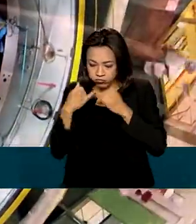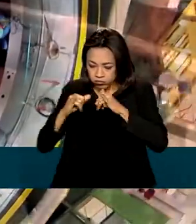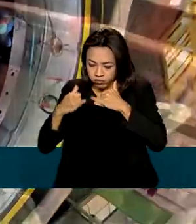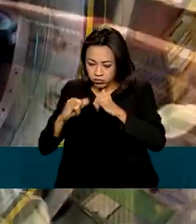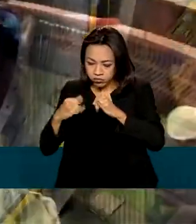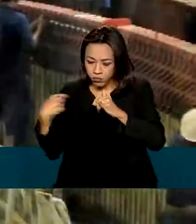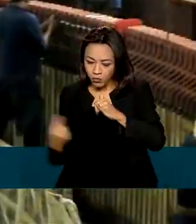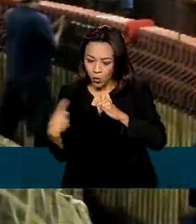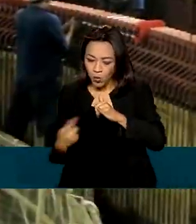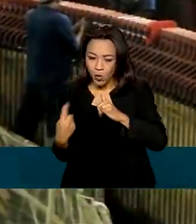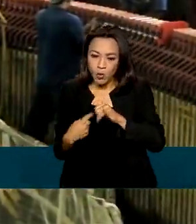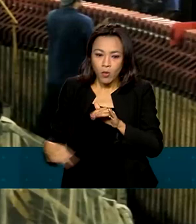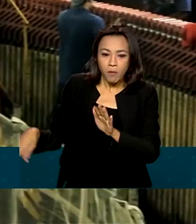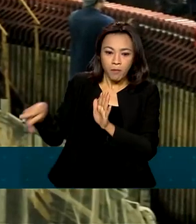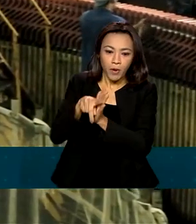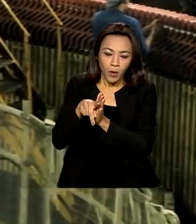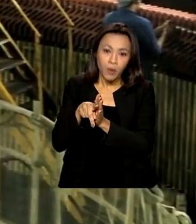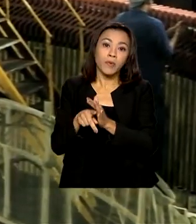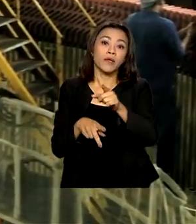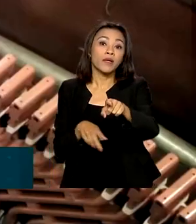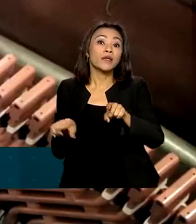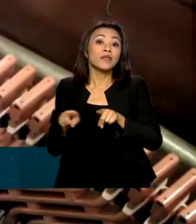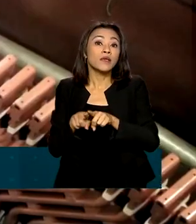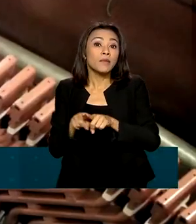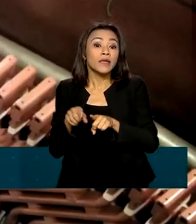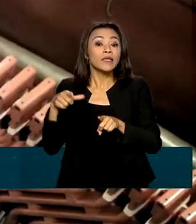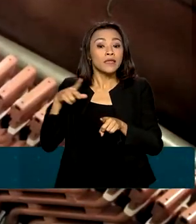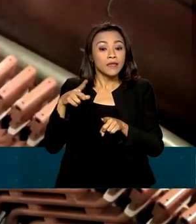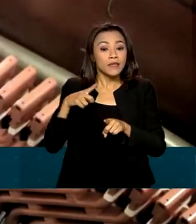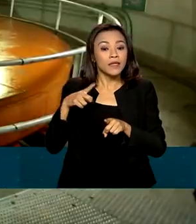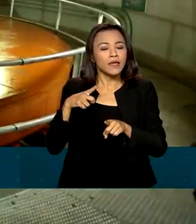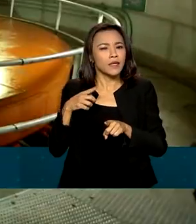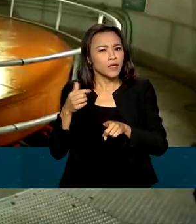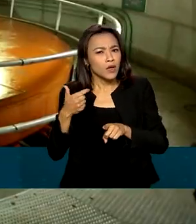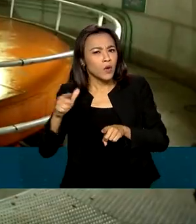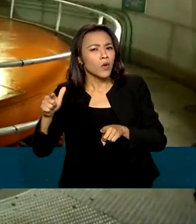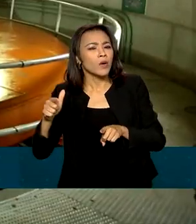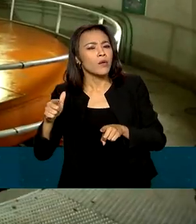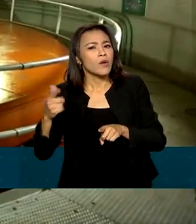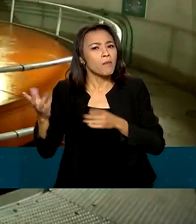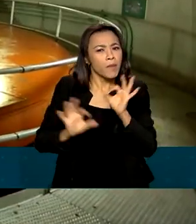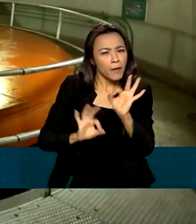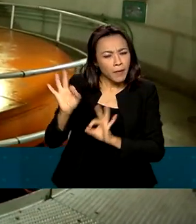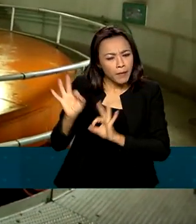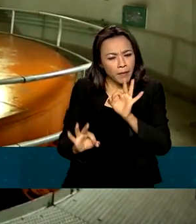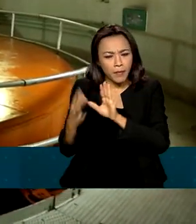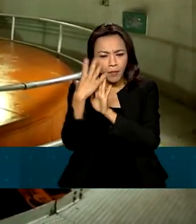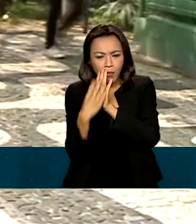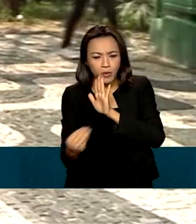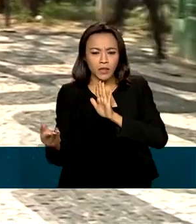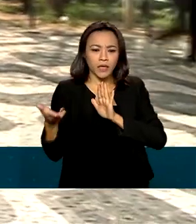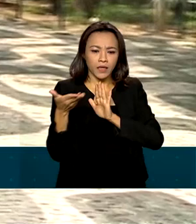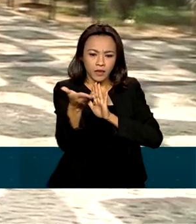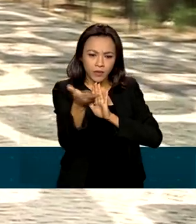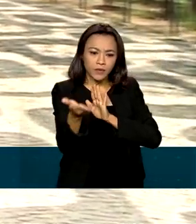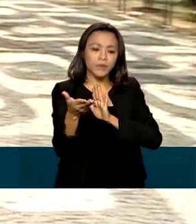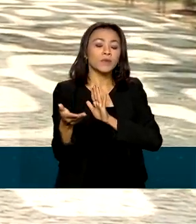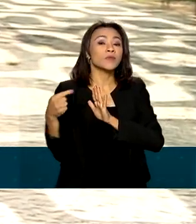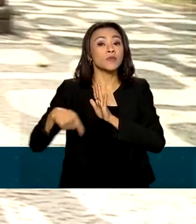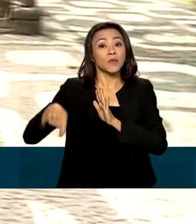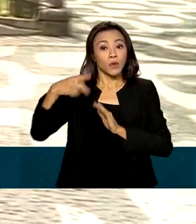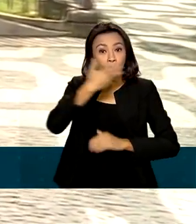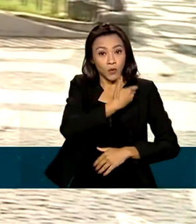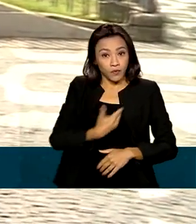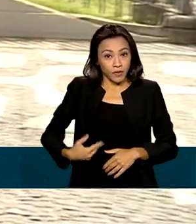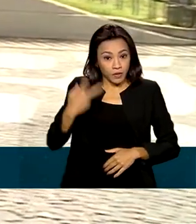participação em empreendimentos de geração de energia elétrica. Para elaborar o modelo de privatização, o governo gaúcho